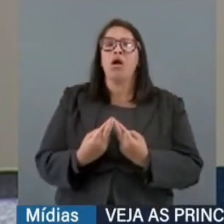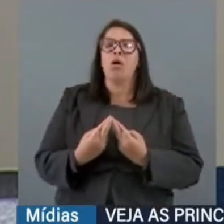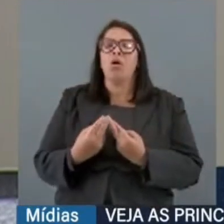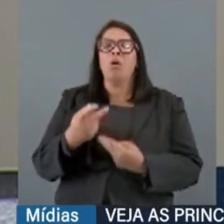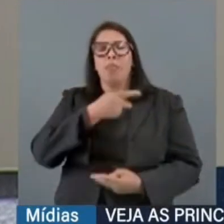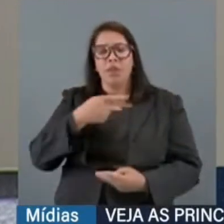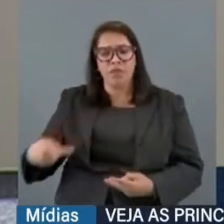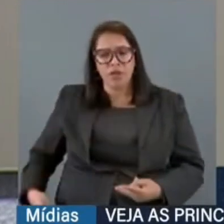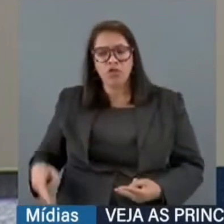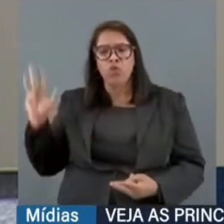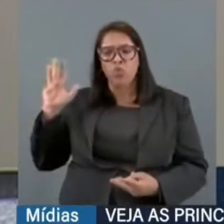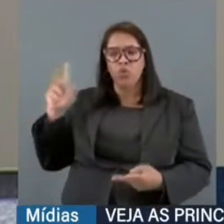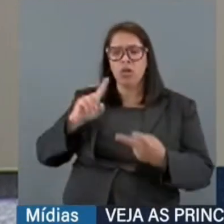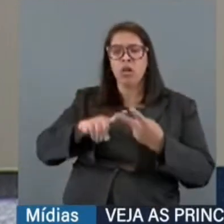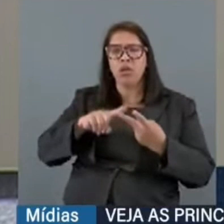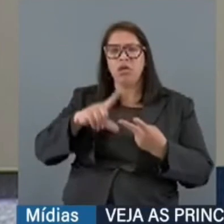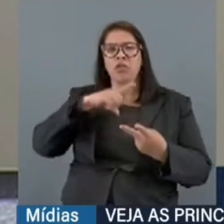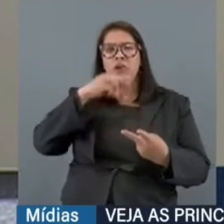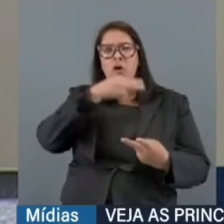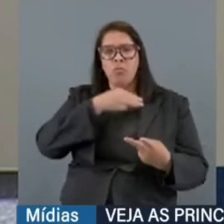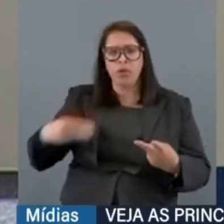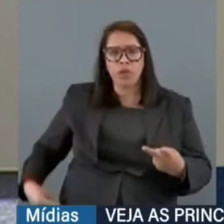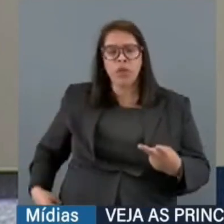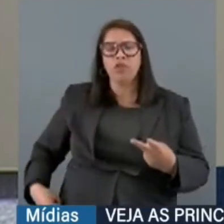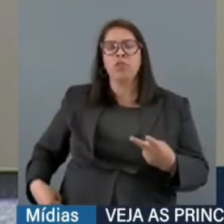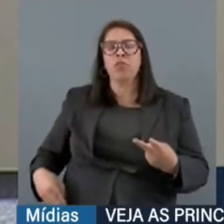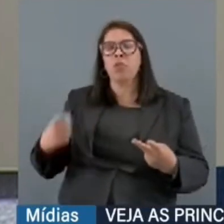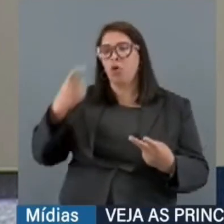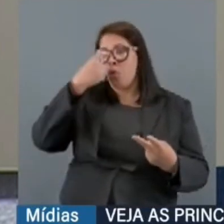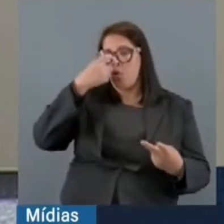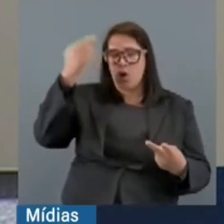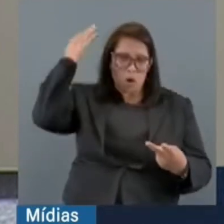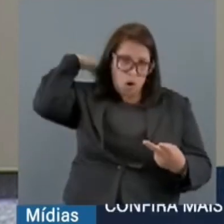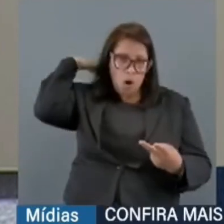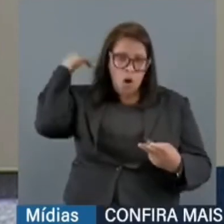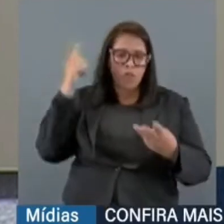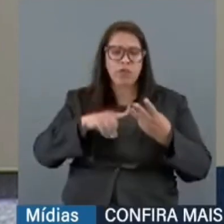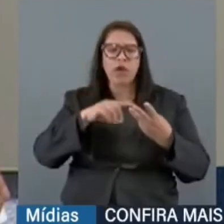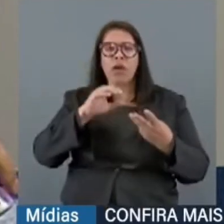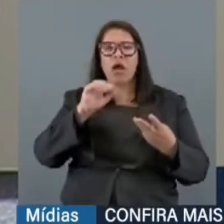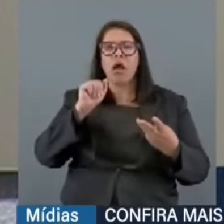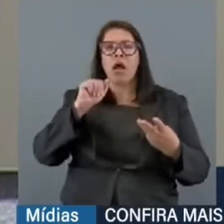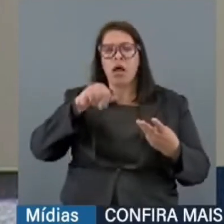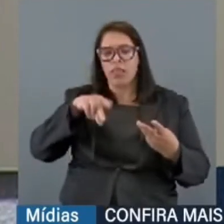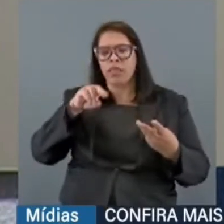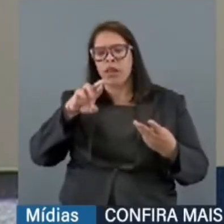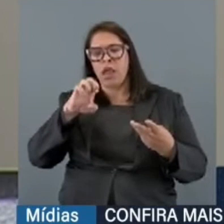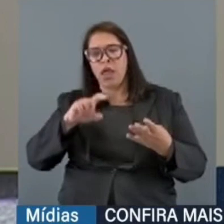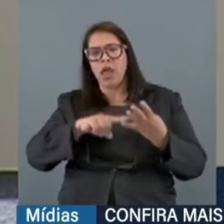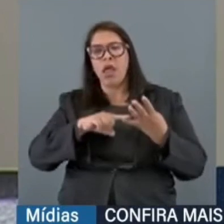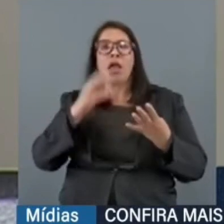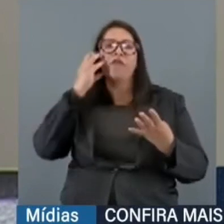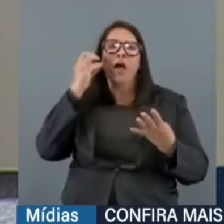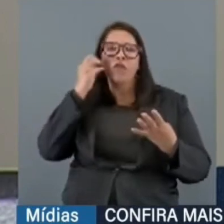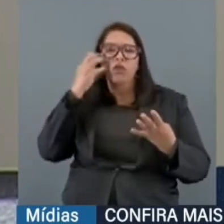presidente Lula, estavam o ministro da Casa Civil, o ministro da AGU, o ministro da Justiça